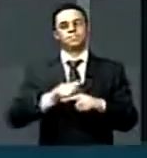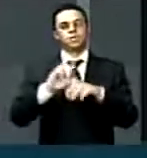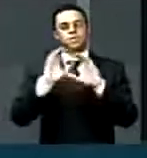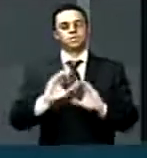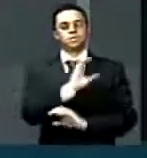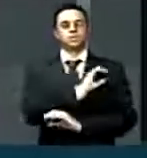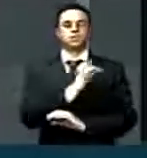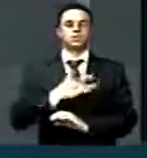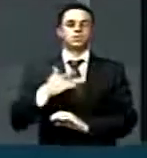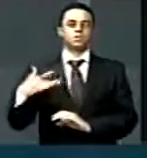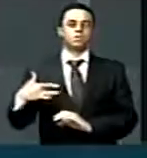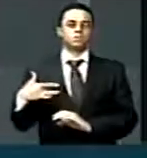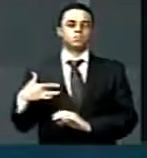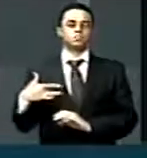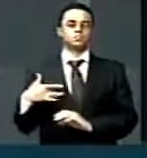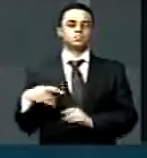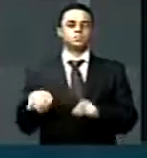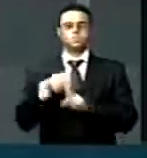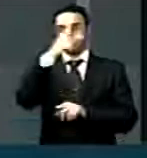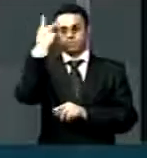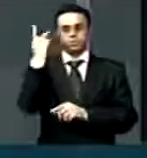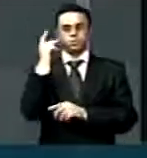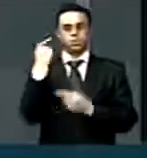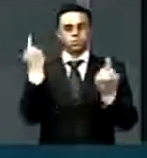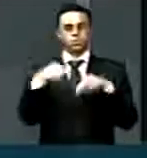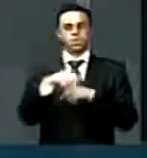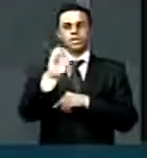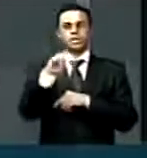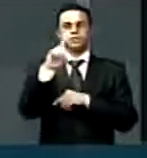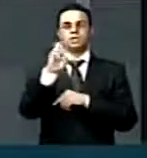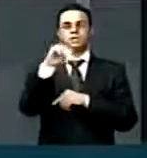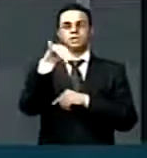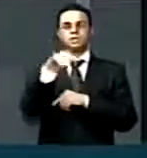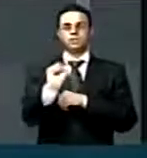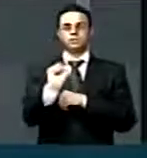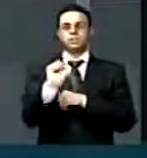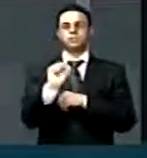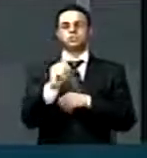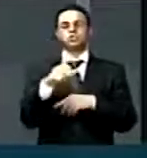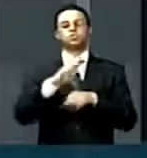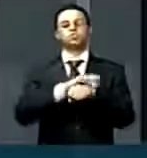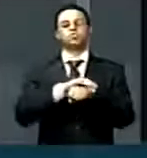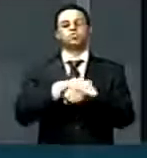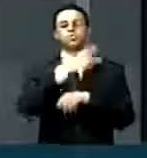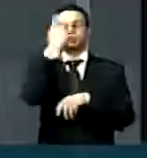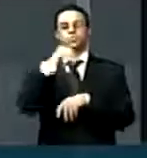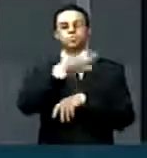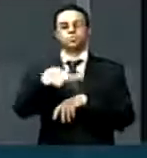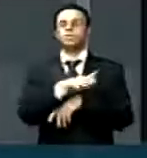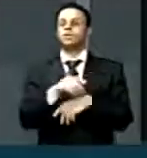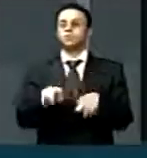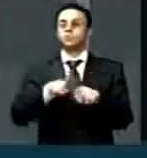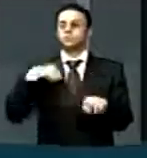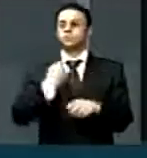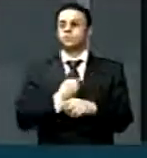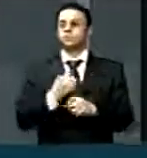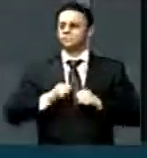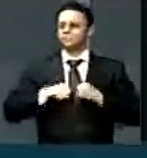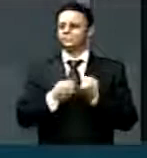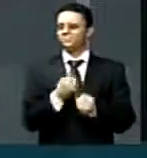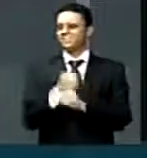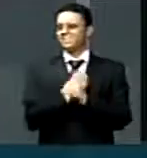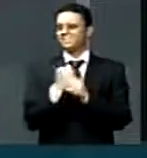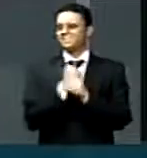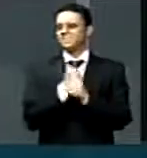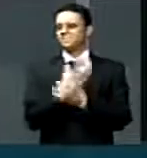de saúde e de combate a endemias. Nós levamos anos para aprovar um projeto que trata da saúde